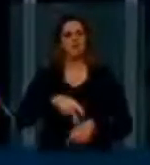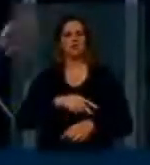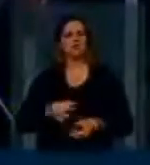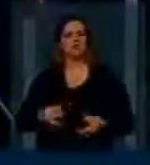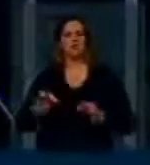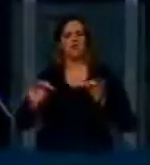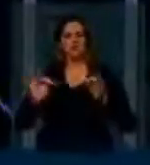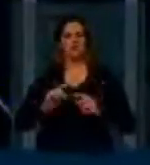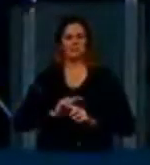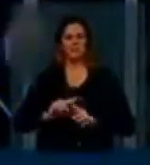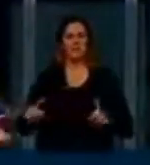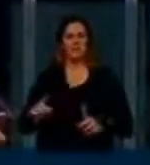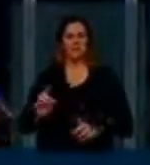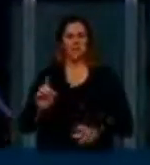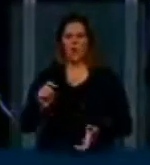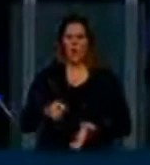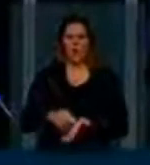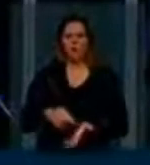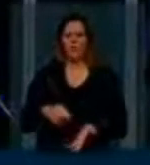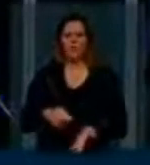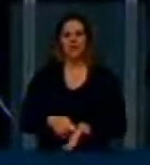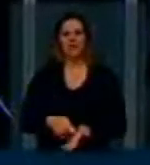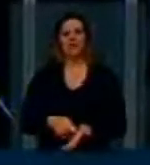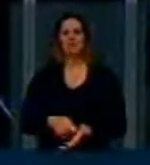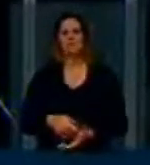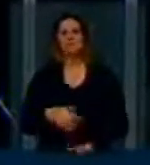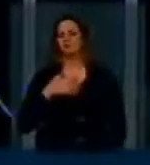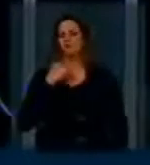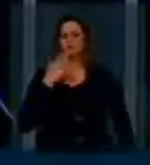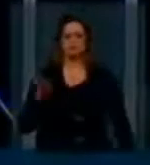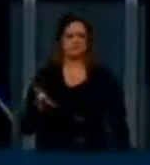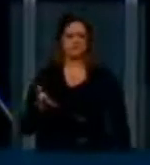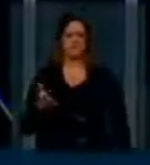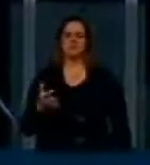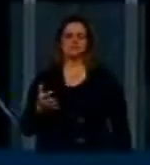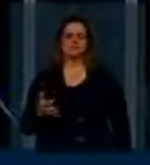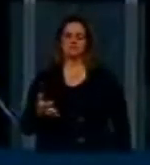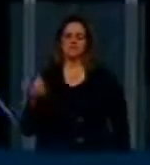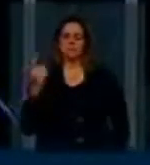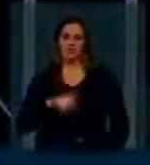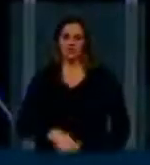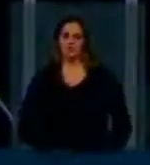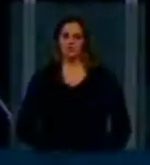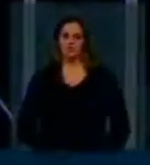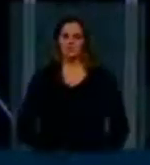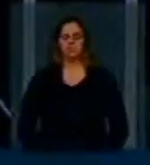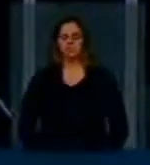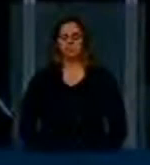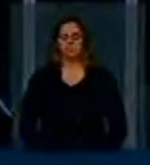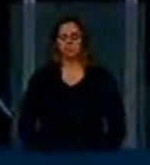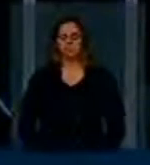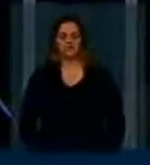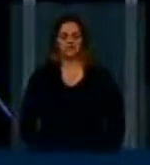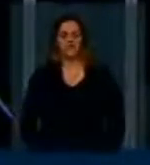simplesmente obrigar que nós vamos buscar esses resultados. E vejo aqui também o empenho, o esforço